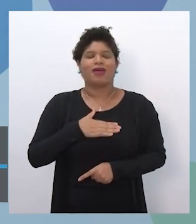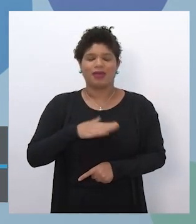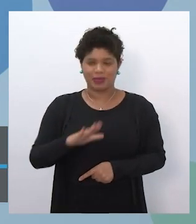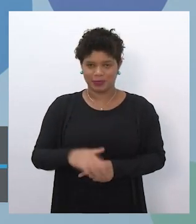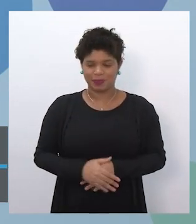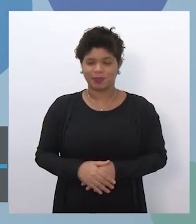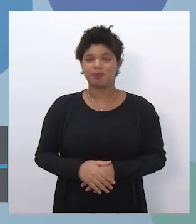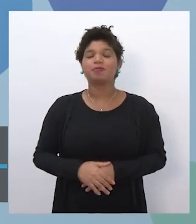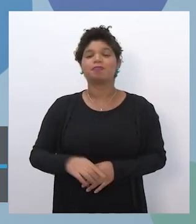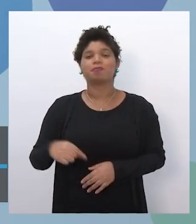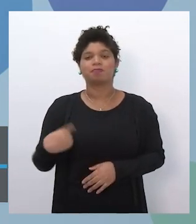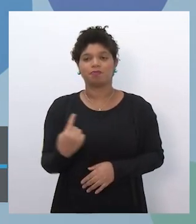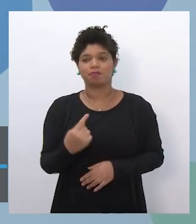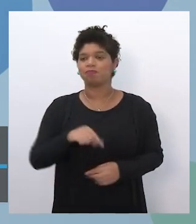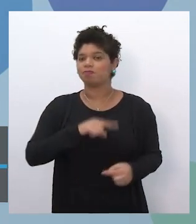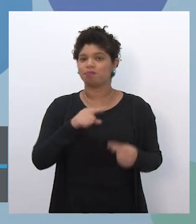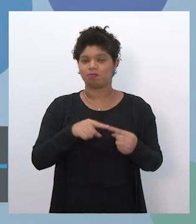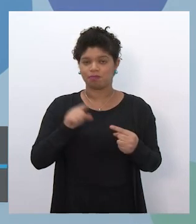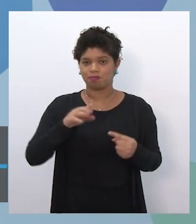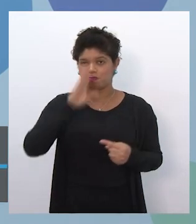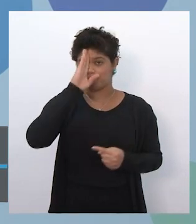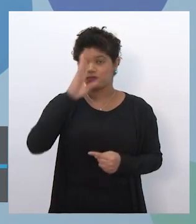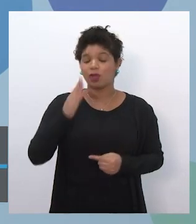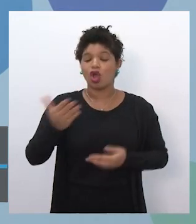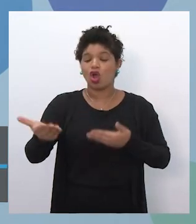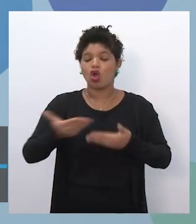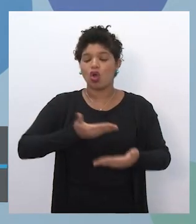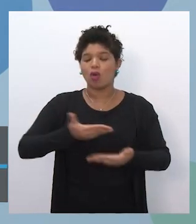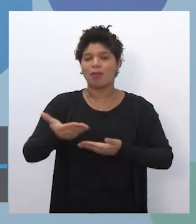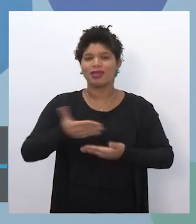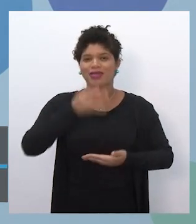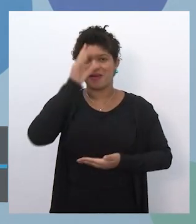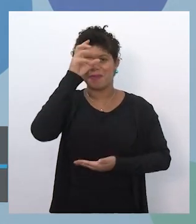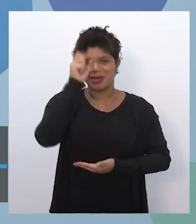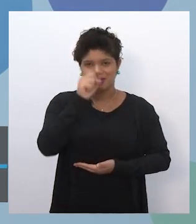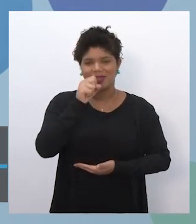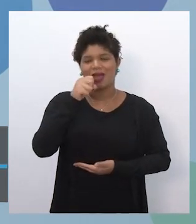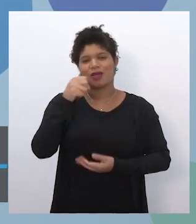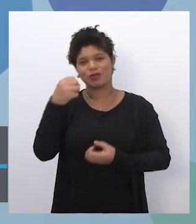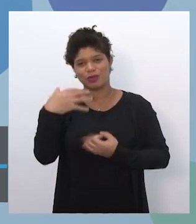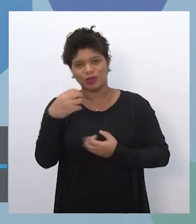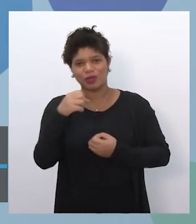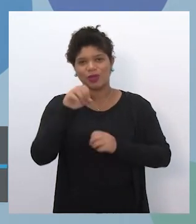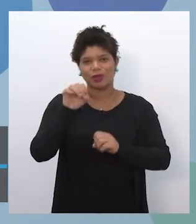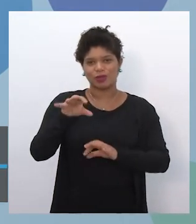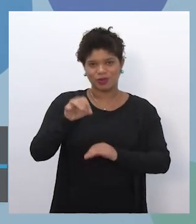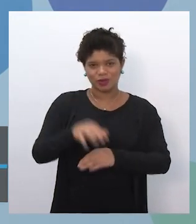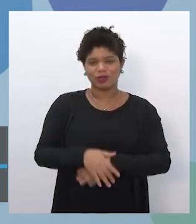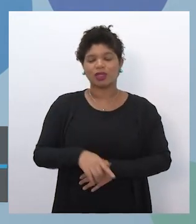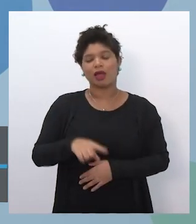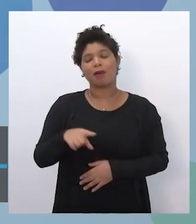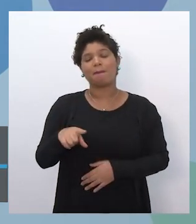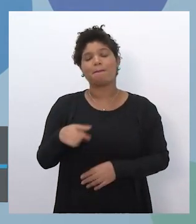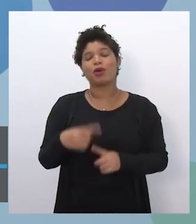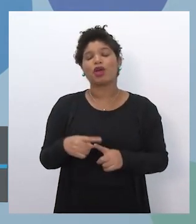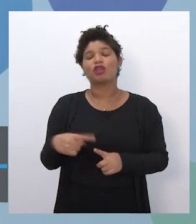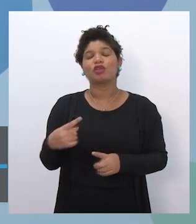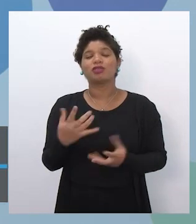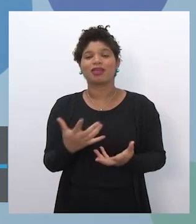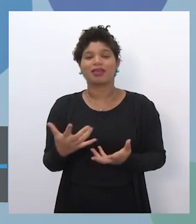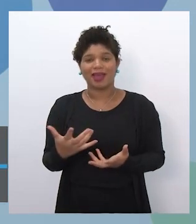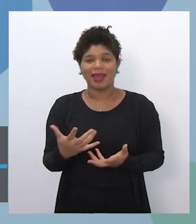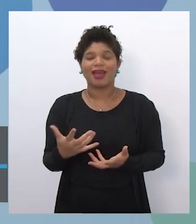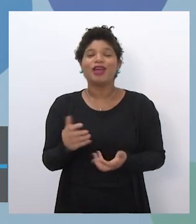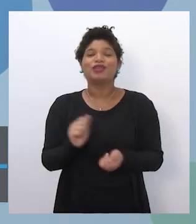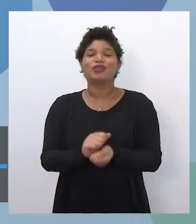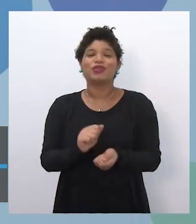nossa missão aqui é a mesma, compartilhada de garantir a aprendizagem significativa para os nossos estudantes e a gente espera aprender muito